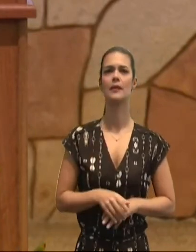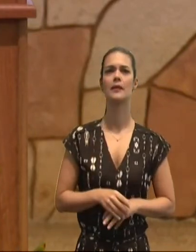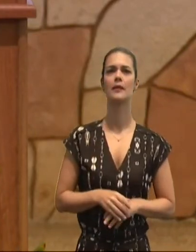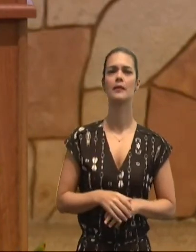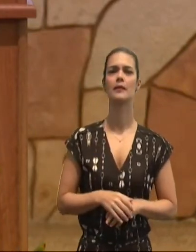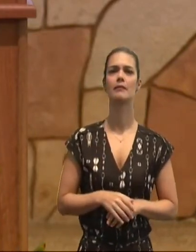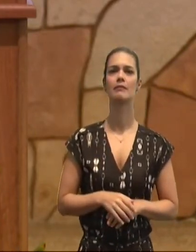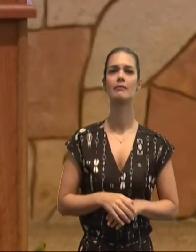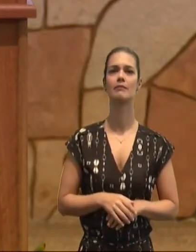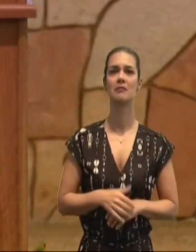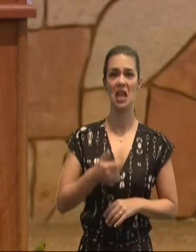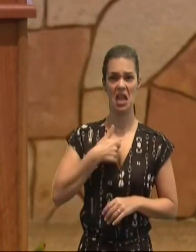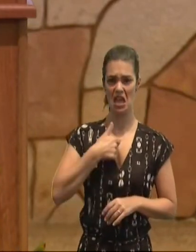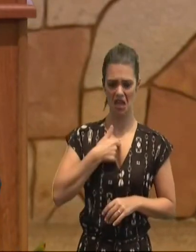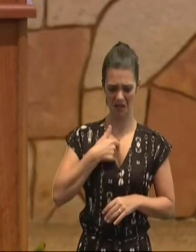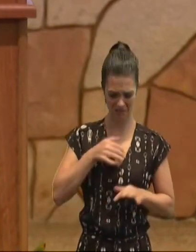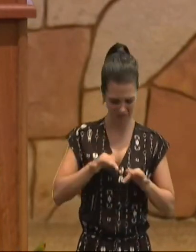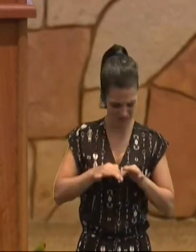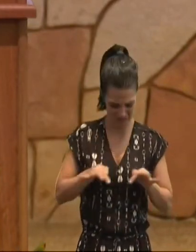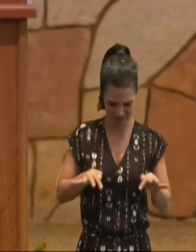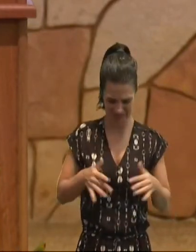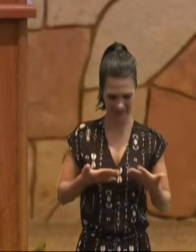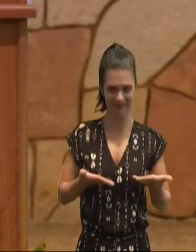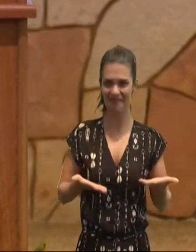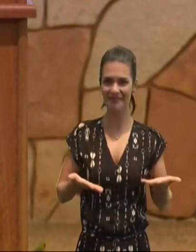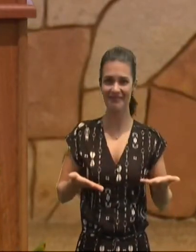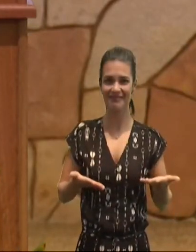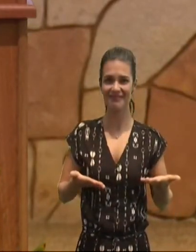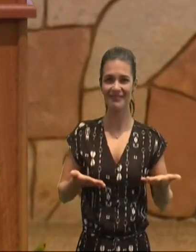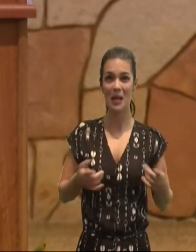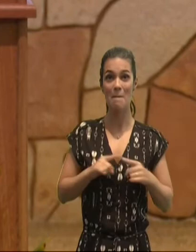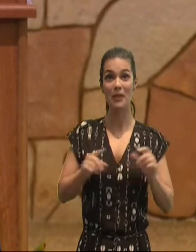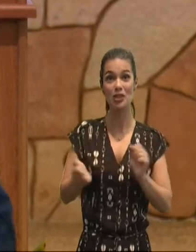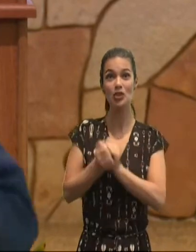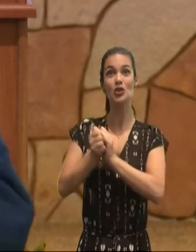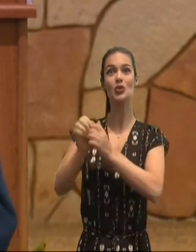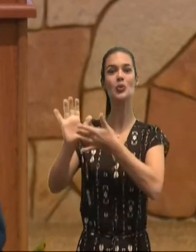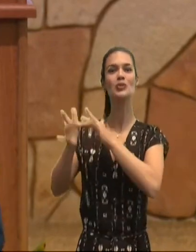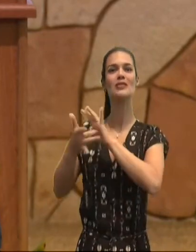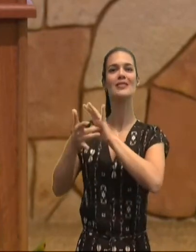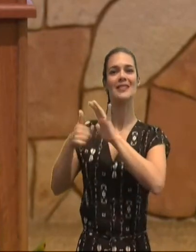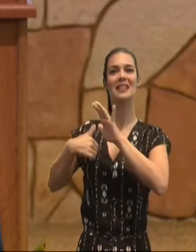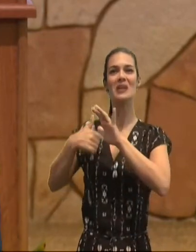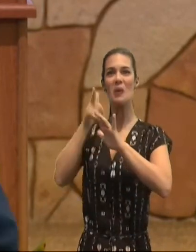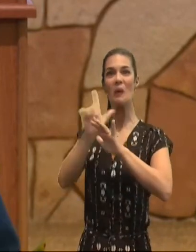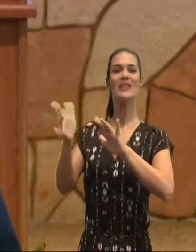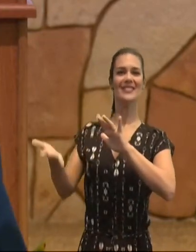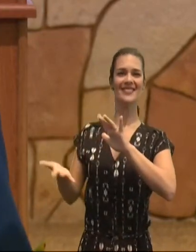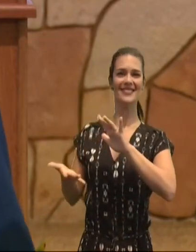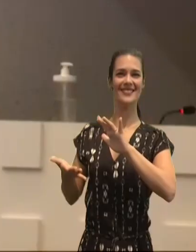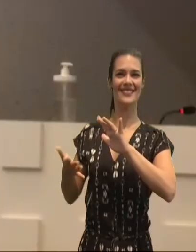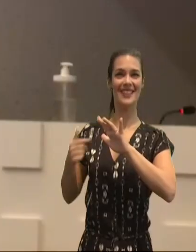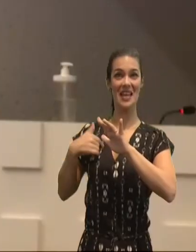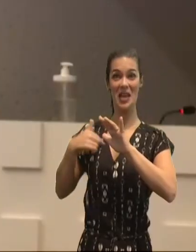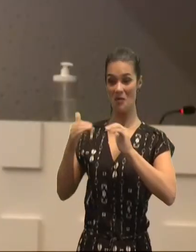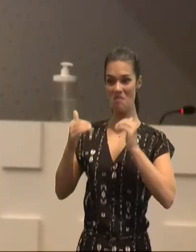ele mesmo, não era nada, mas em Cristo, ele era, tudo, Cristo tinha feito dele, alguém,